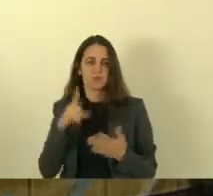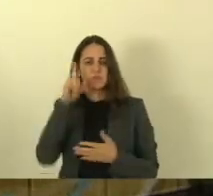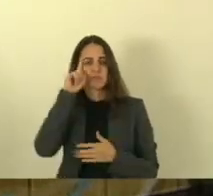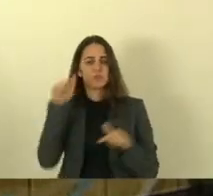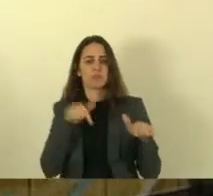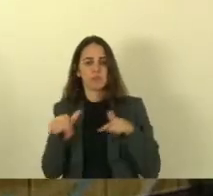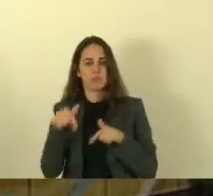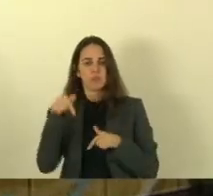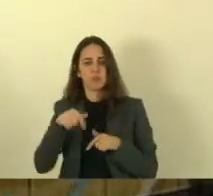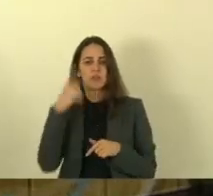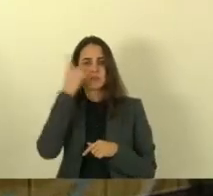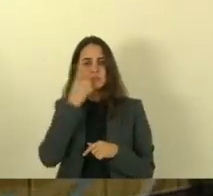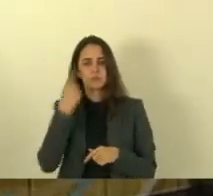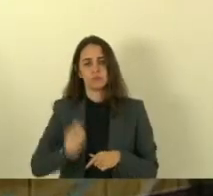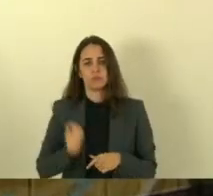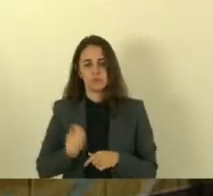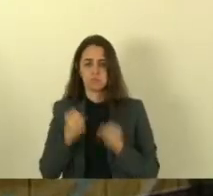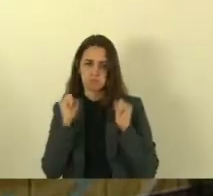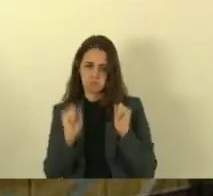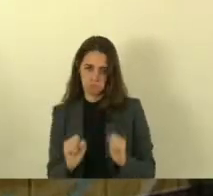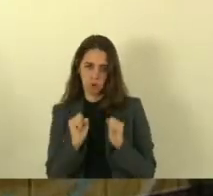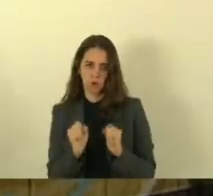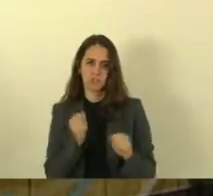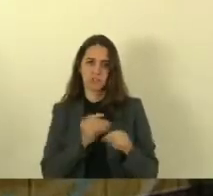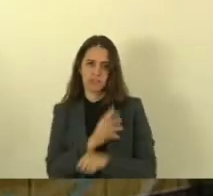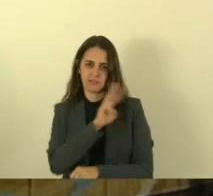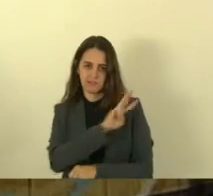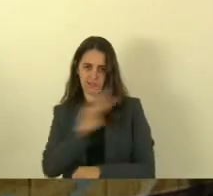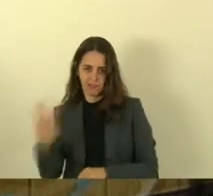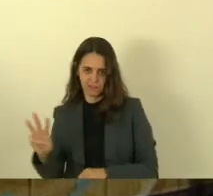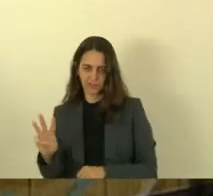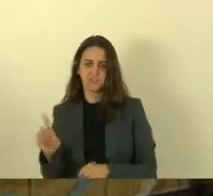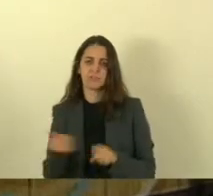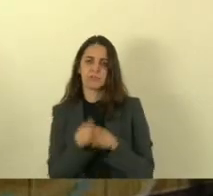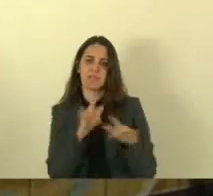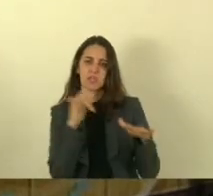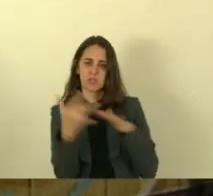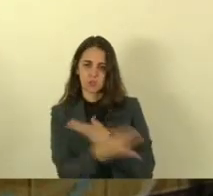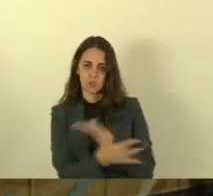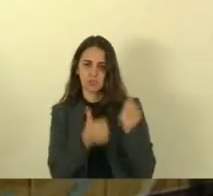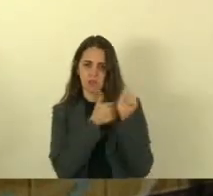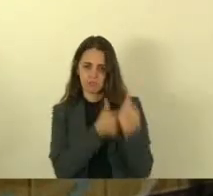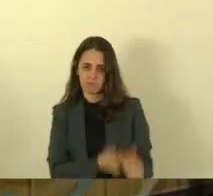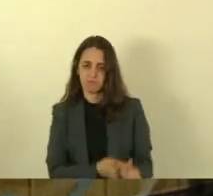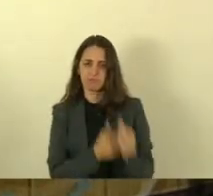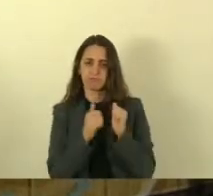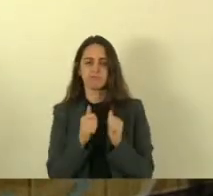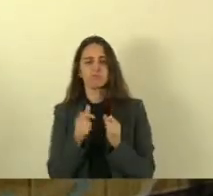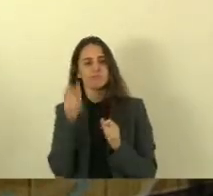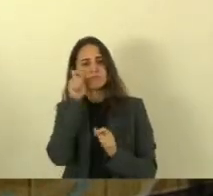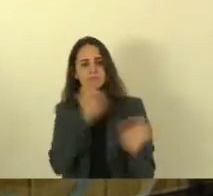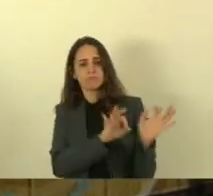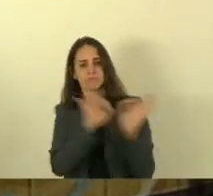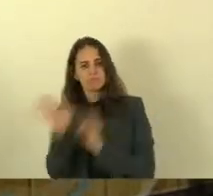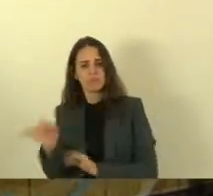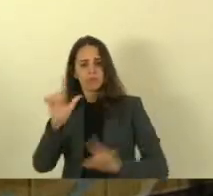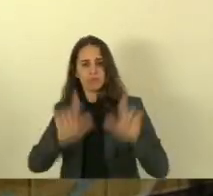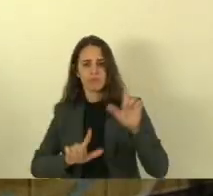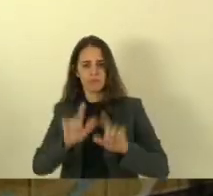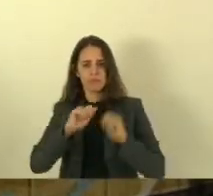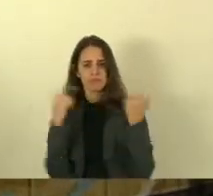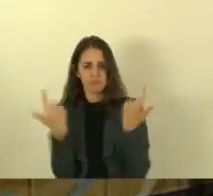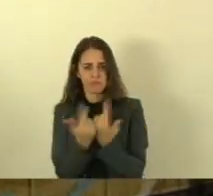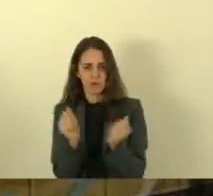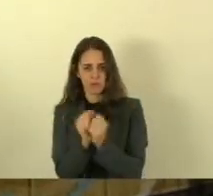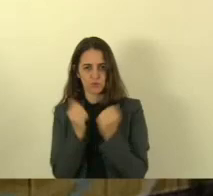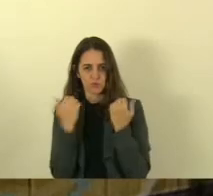trabalho dos deputados aqui na assembleia você pode acessar o nosso site seguir as nossas redes sociais e acompanhar a programação da tv assembleia continue